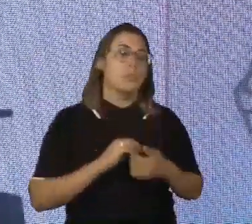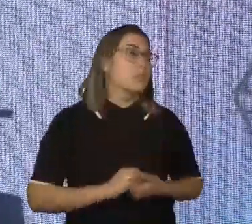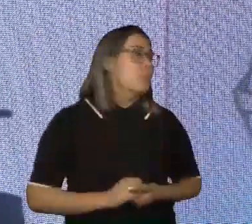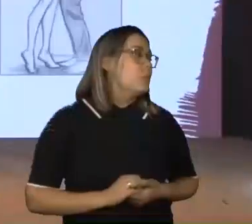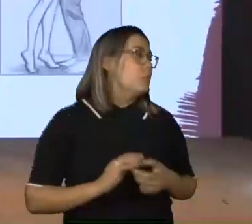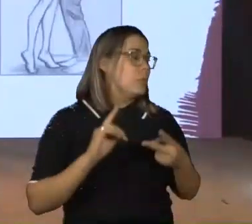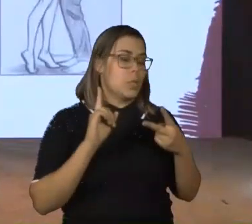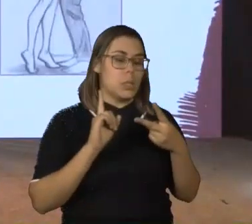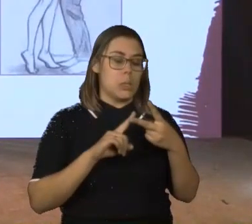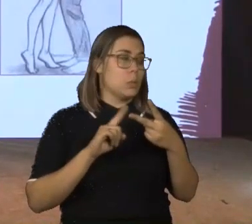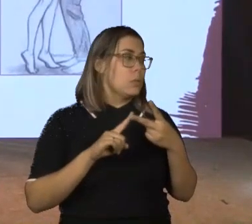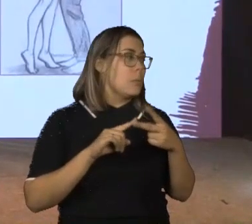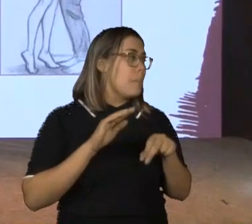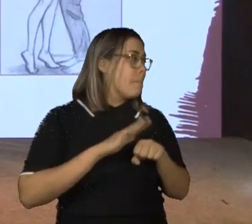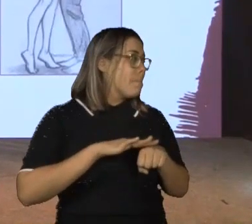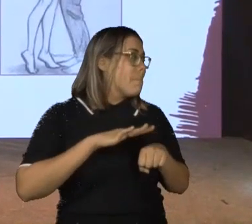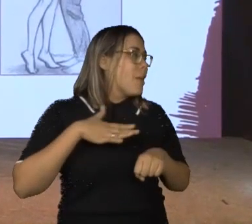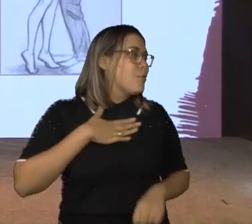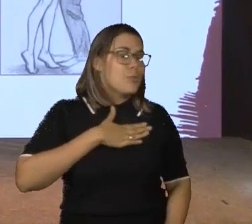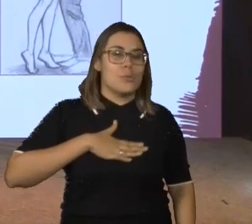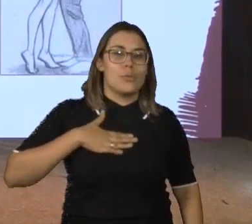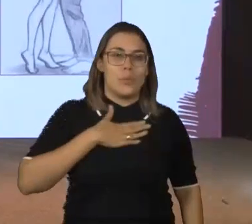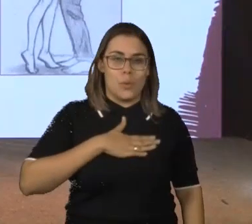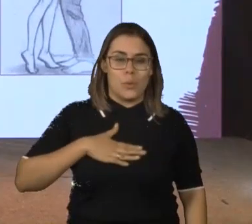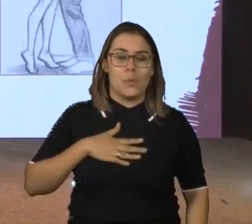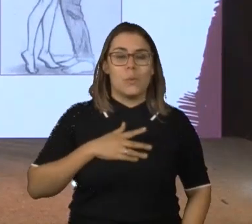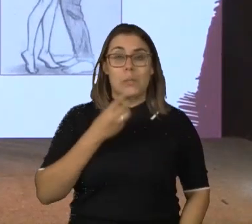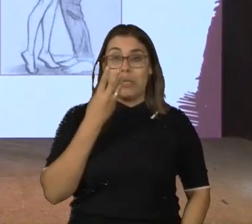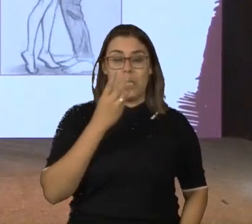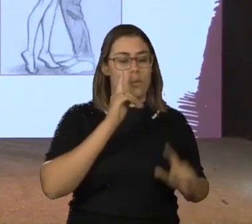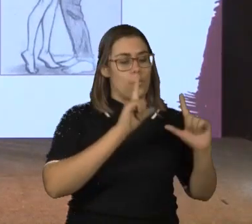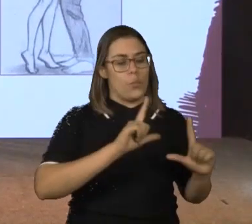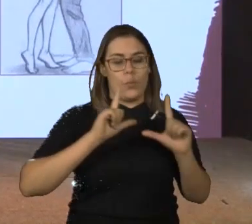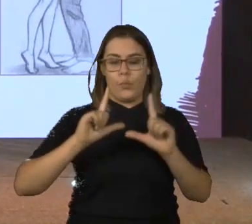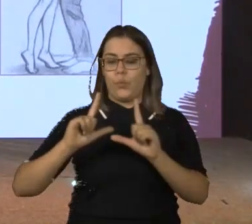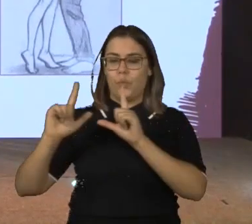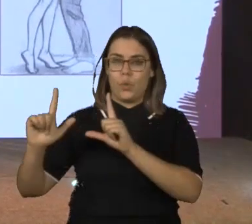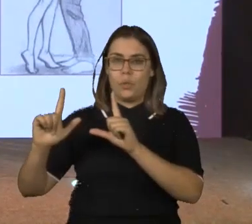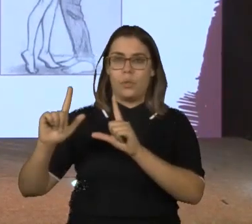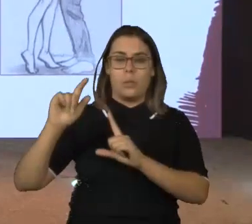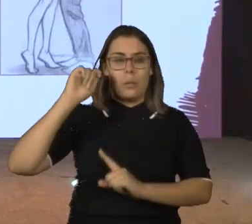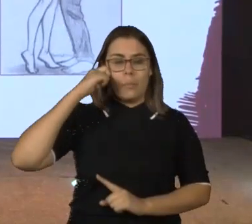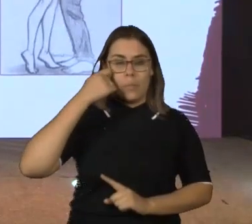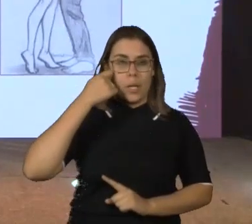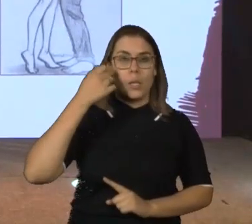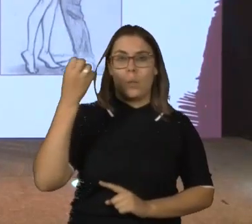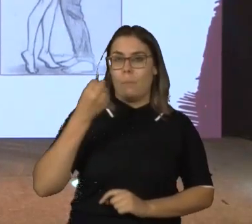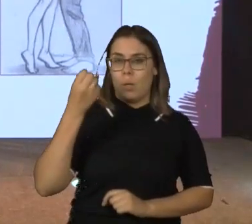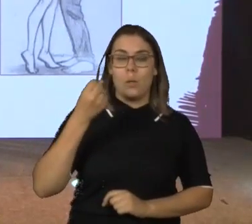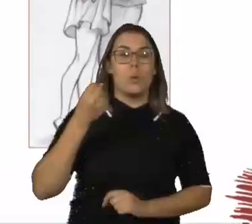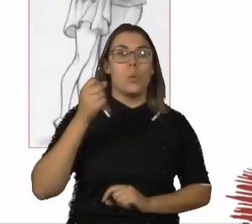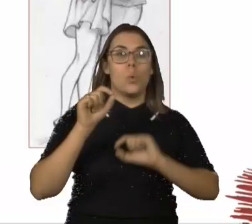gosto, que é a do prazer. Aqui eu tenho três fotos em preto e branco, desculpa, três desenhos em preto e